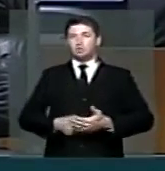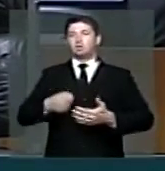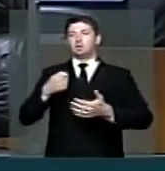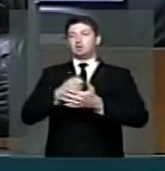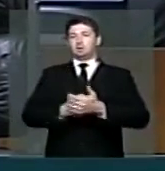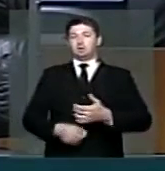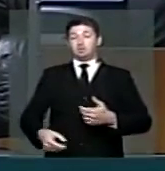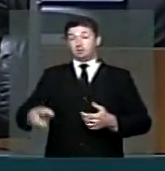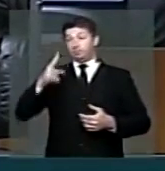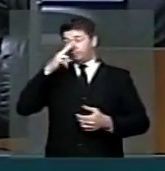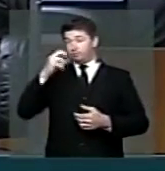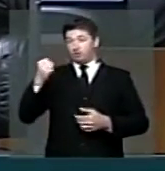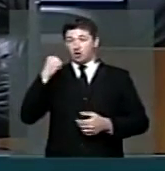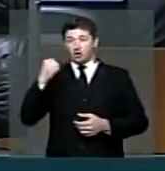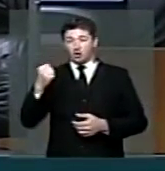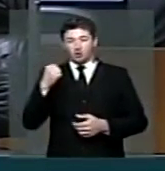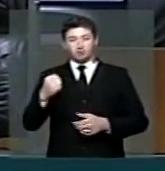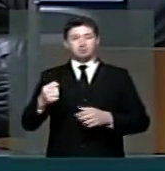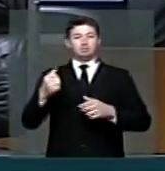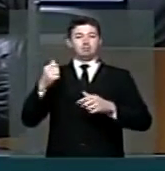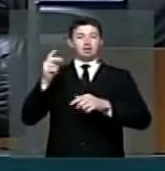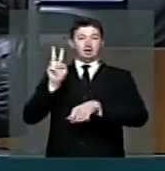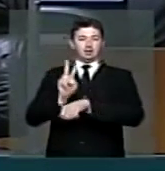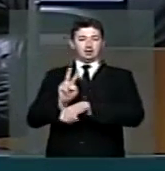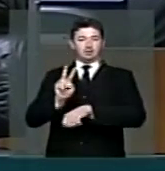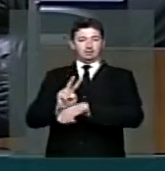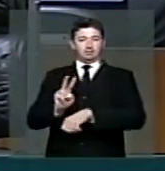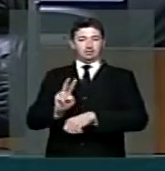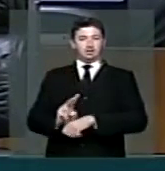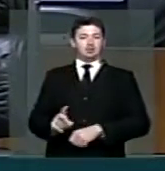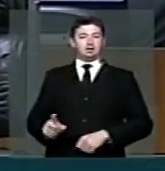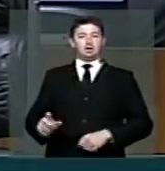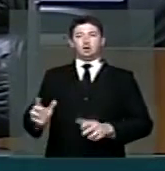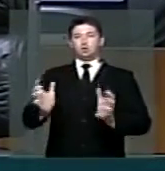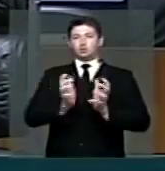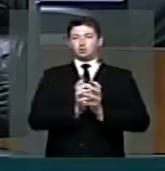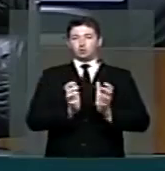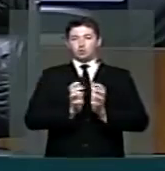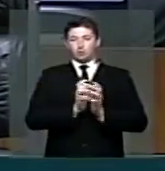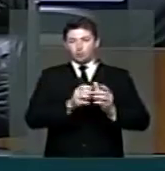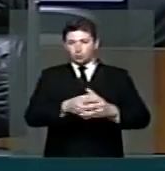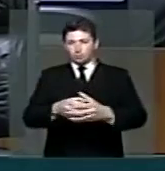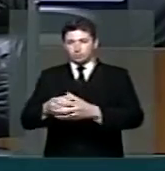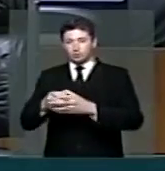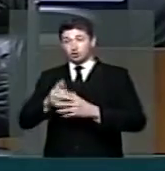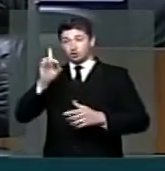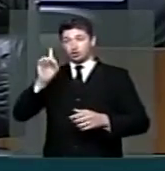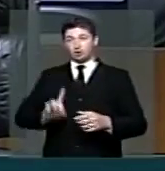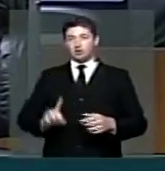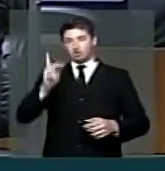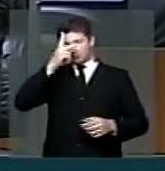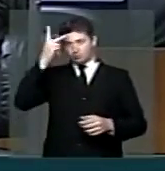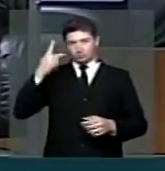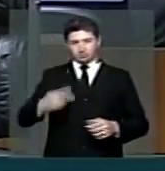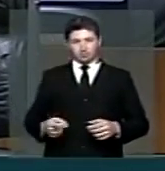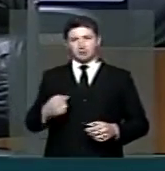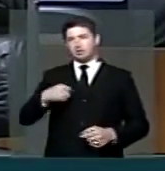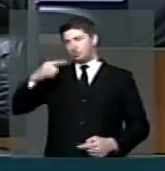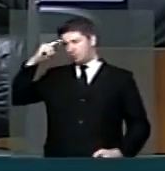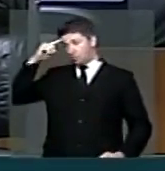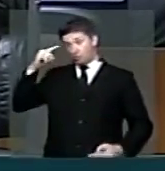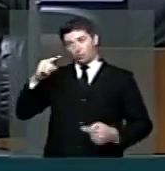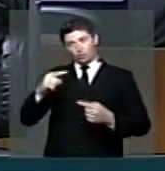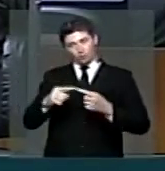consagrada à defesa das minorias, à defesa dos direitos humanos. Concordo em